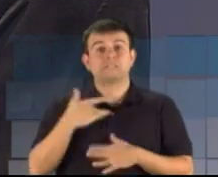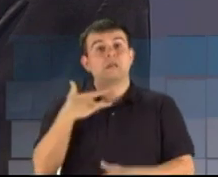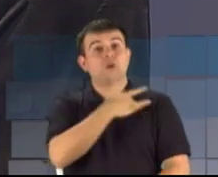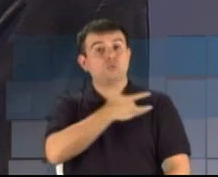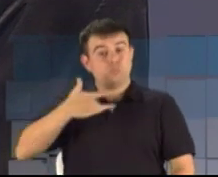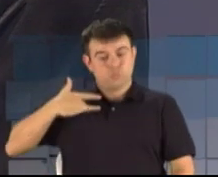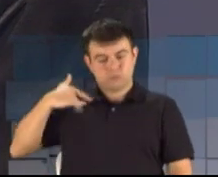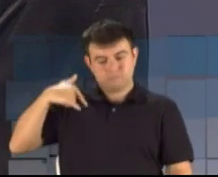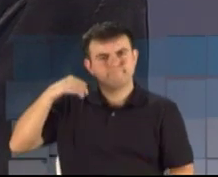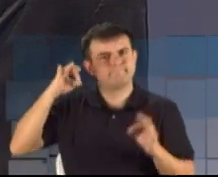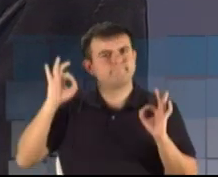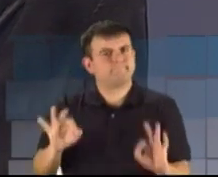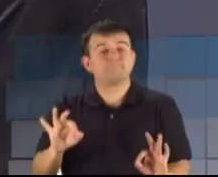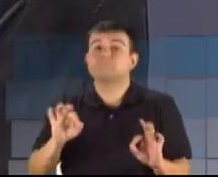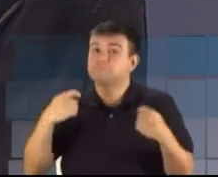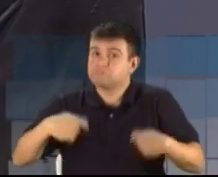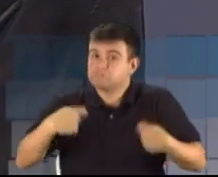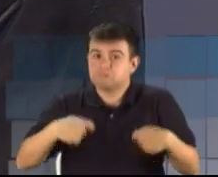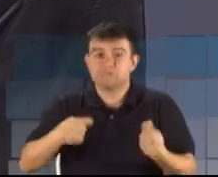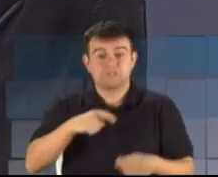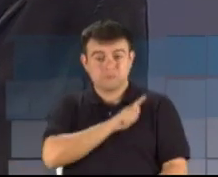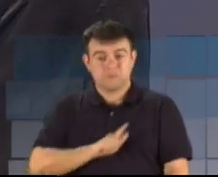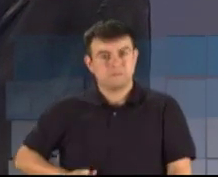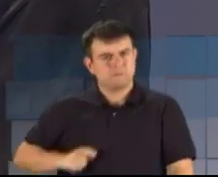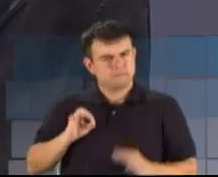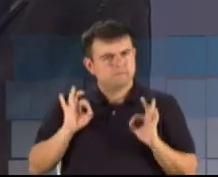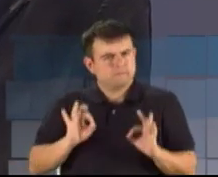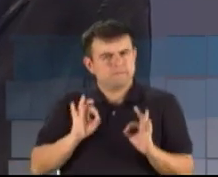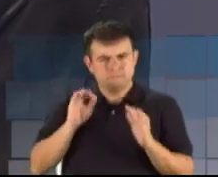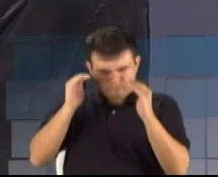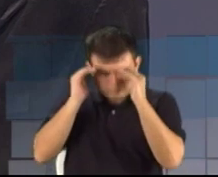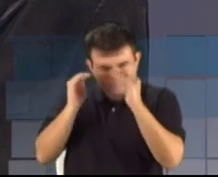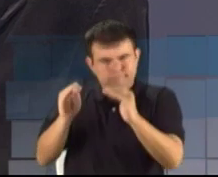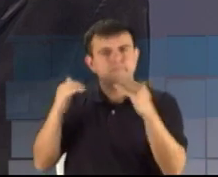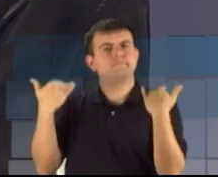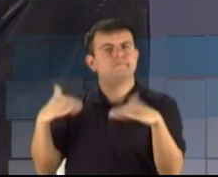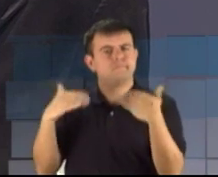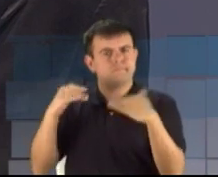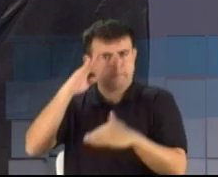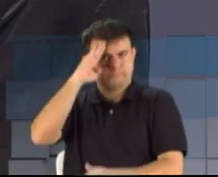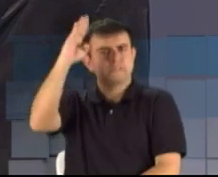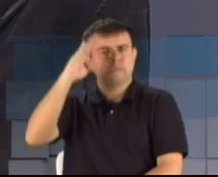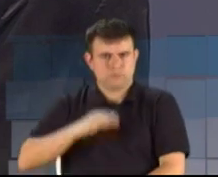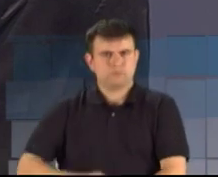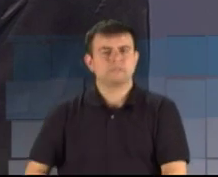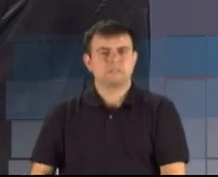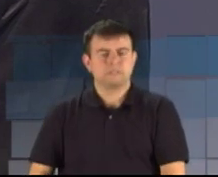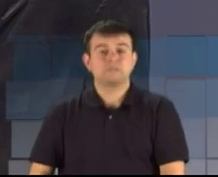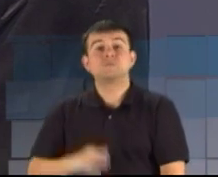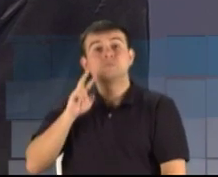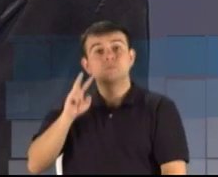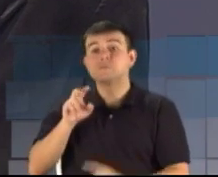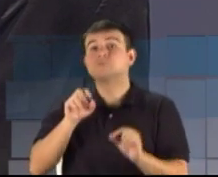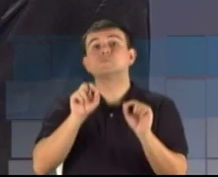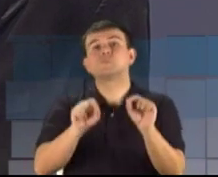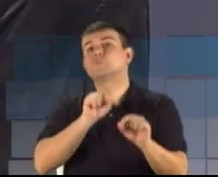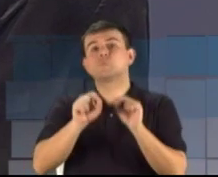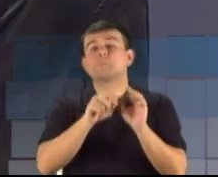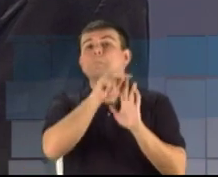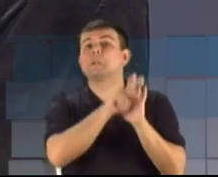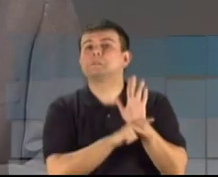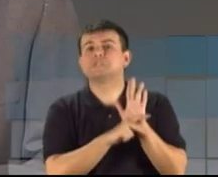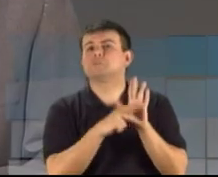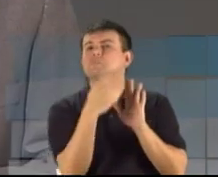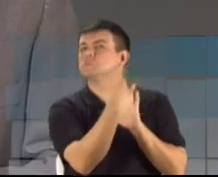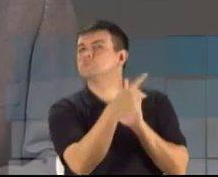questão que tem que ser tratada pelos governos com muita seriedade e prioridade. Qual é o planejamento da saúde para o seu